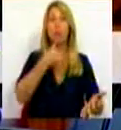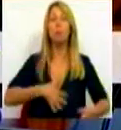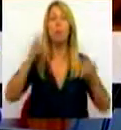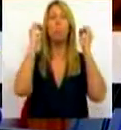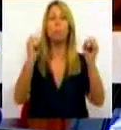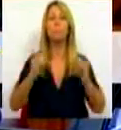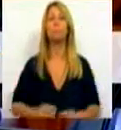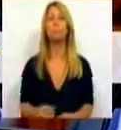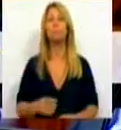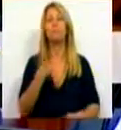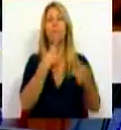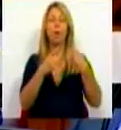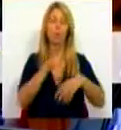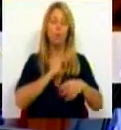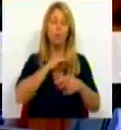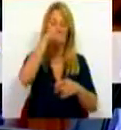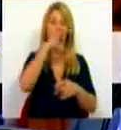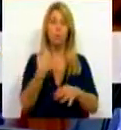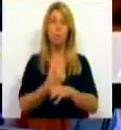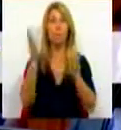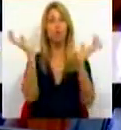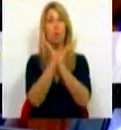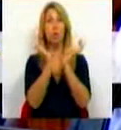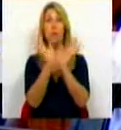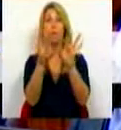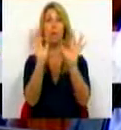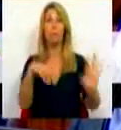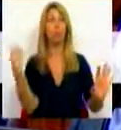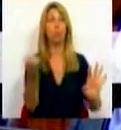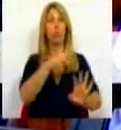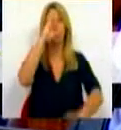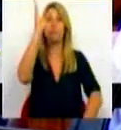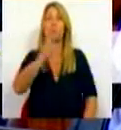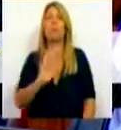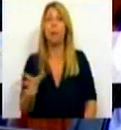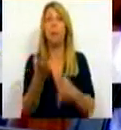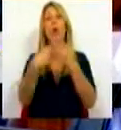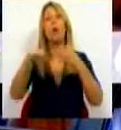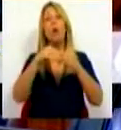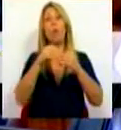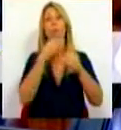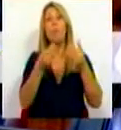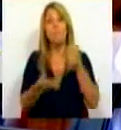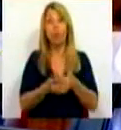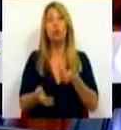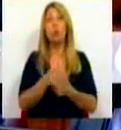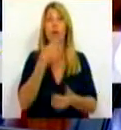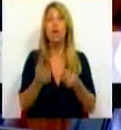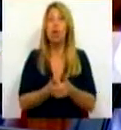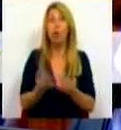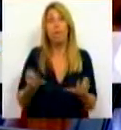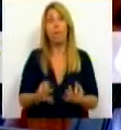Ministro, ao Sr. Ministro de Trabalho da Segurança Social, que é, como toda a gente sabe, o complemento solidário para idosos é uma